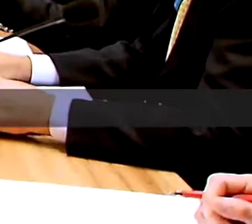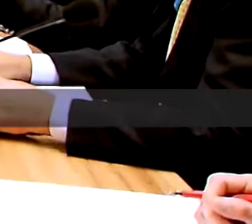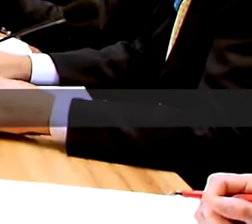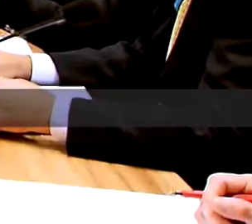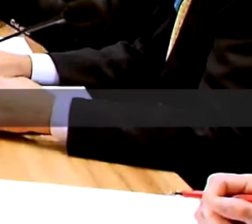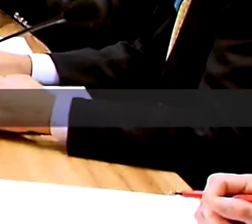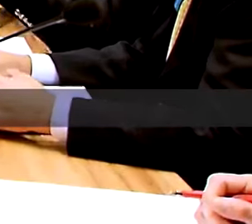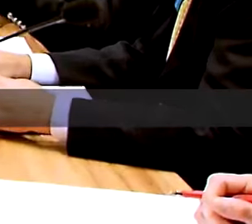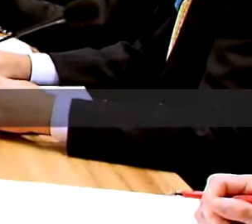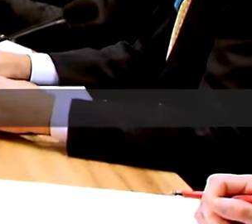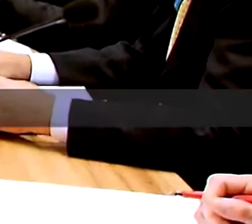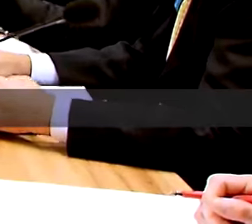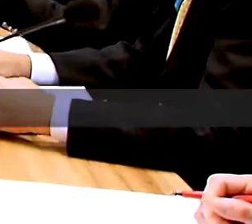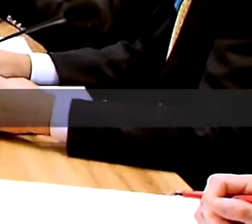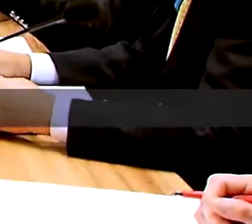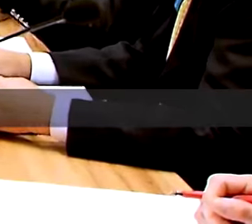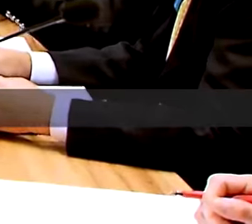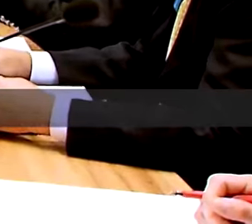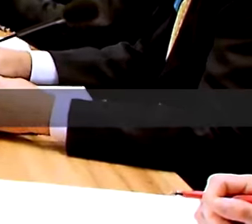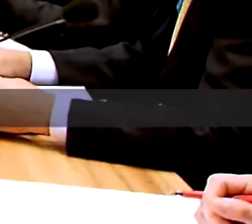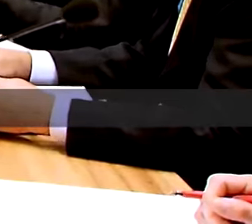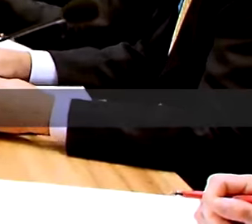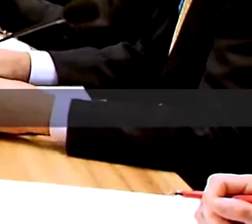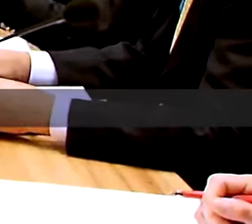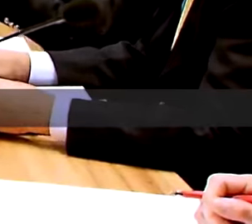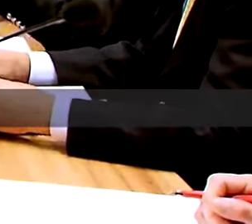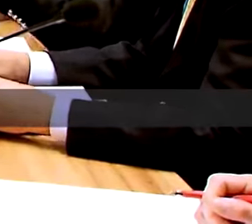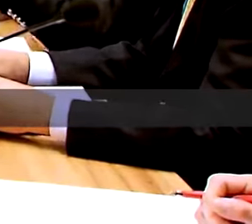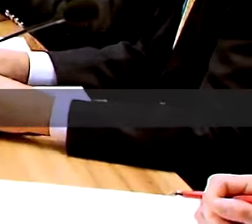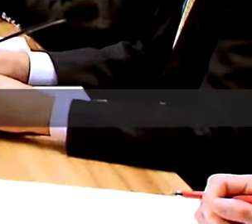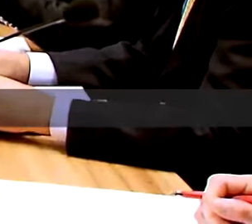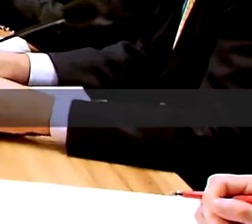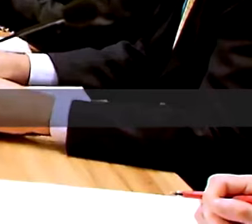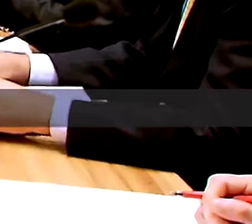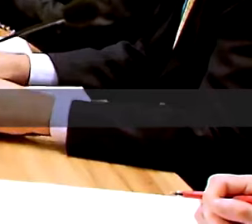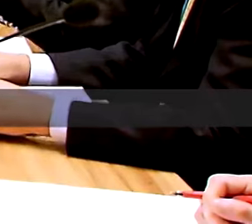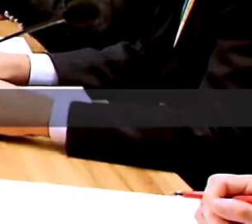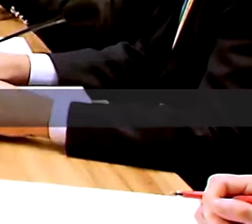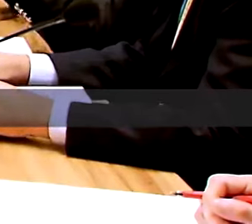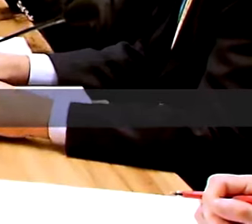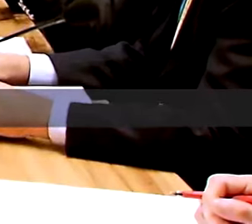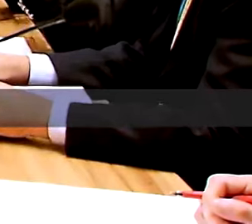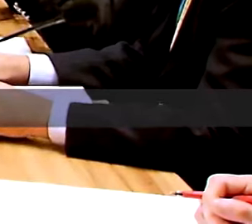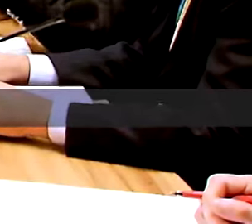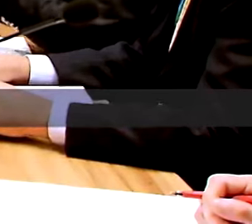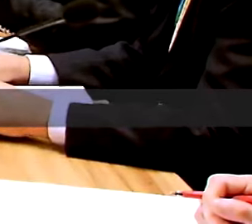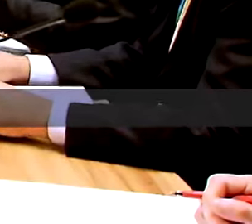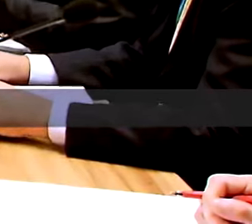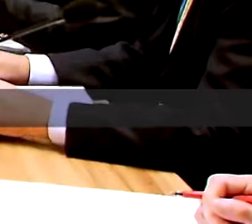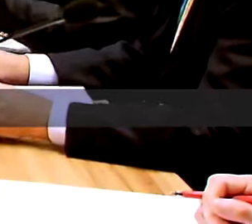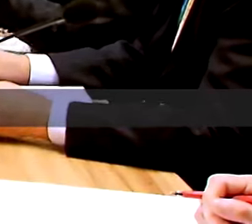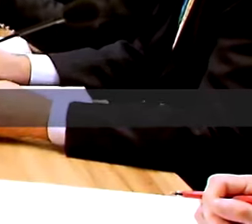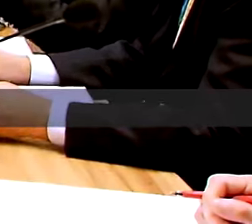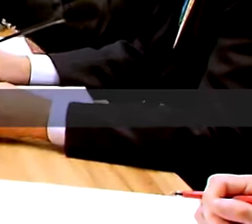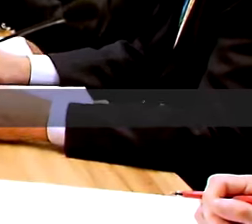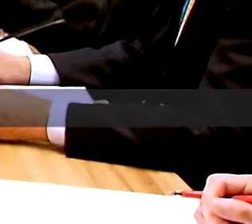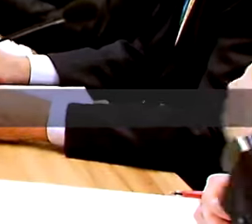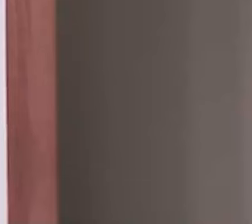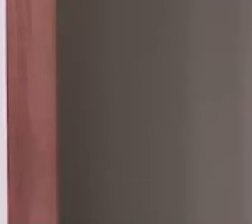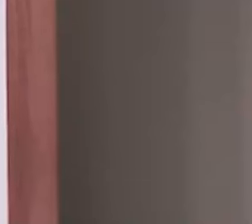por a agricultura, por os temas de comércio, por os temas de saúde alimentares, por os temas de combate à pobreza, por todos os temas sociais.